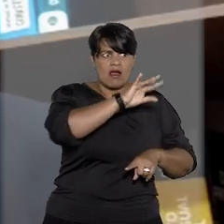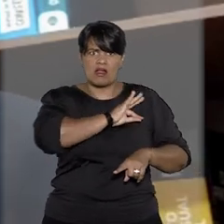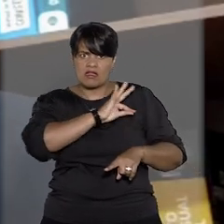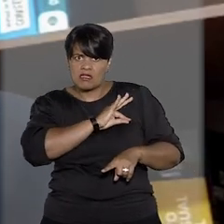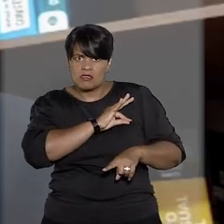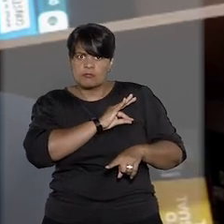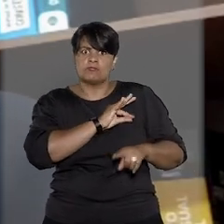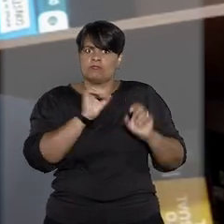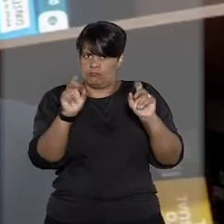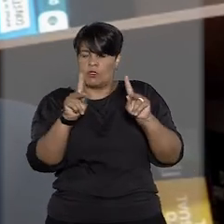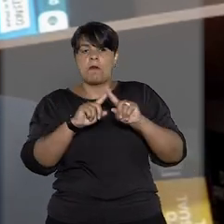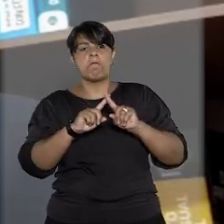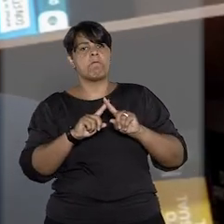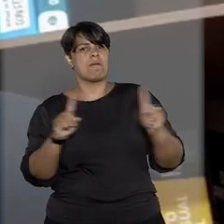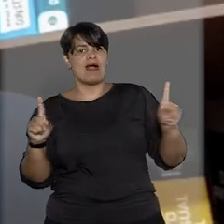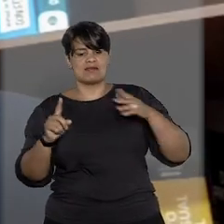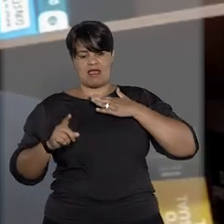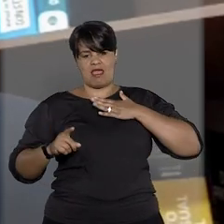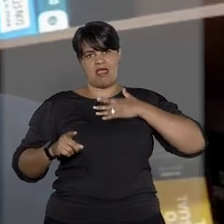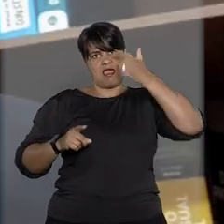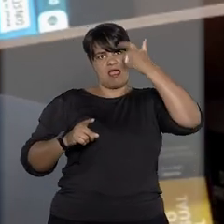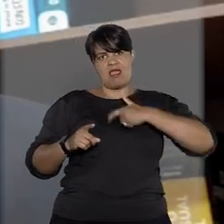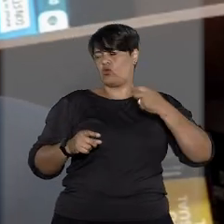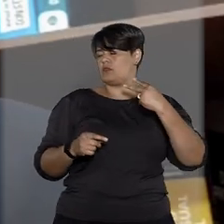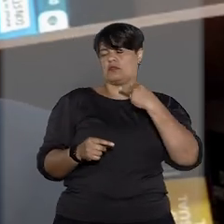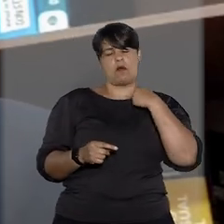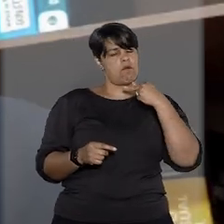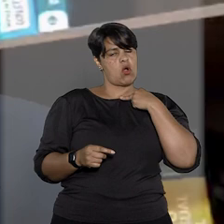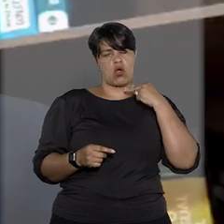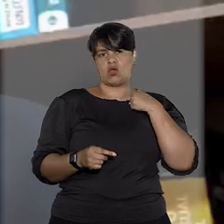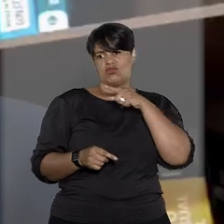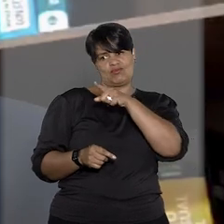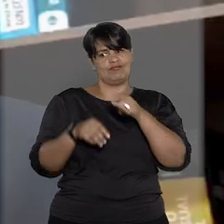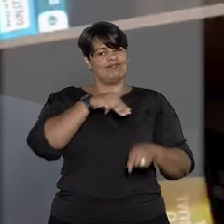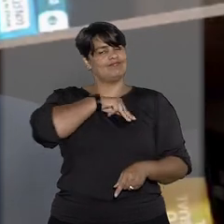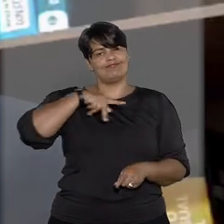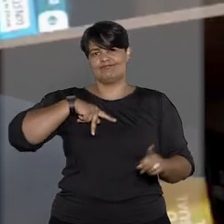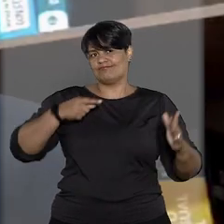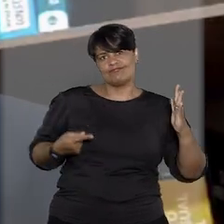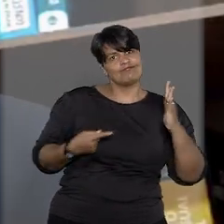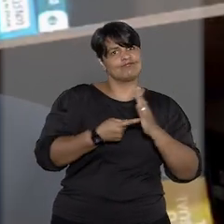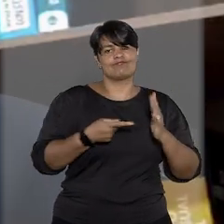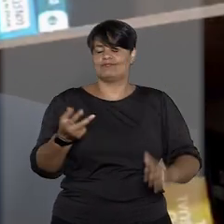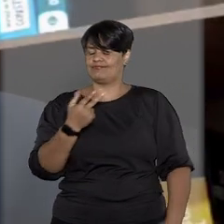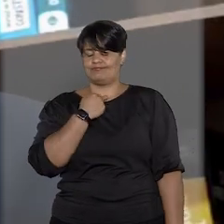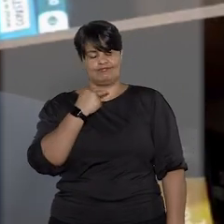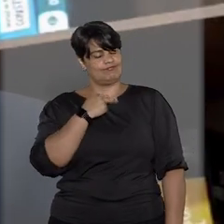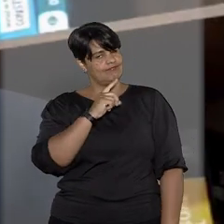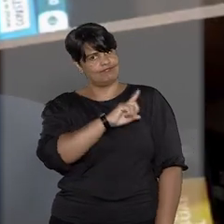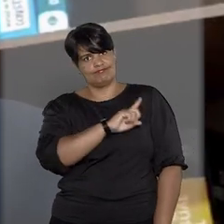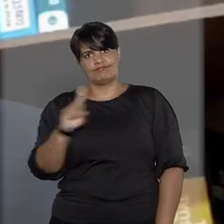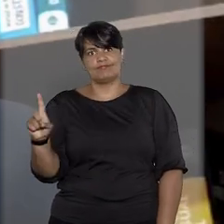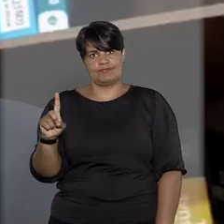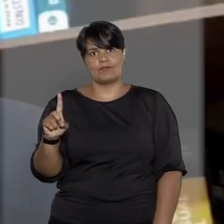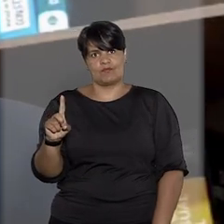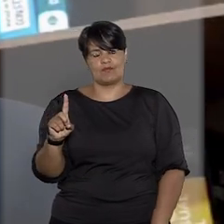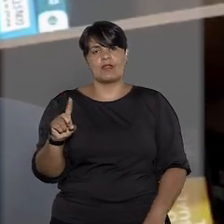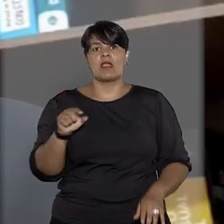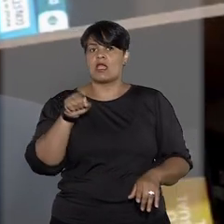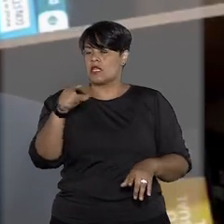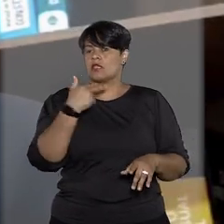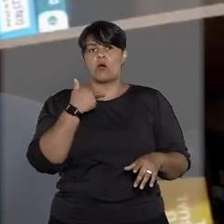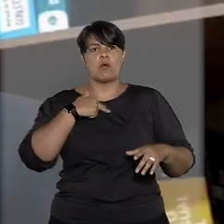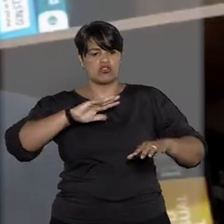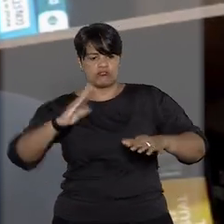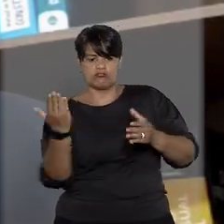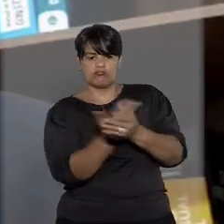delegacia, até mesmo até o Ministério Público, sem a minha autorização, o Ministério Público não poderia dar andamento em uma ação penal. Ele